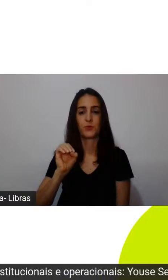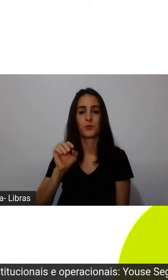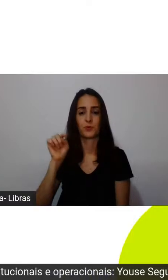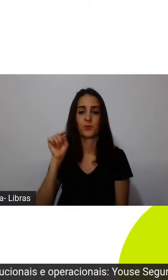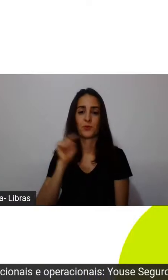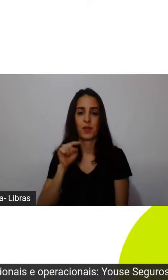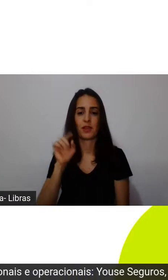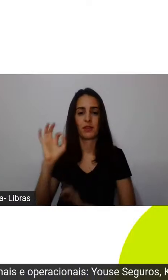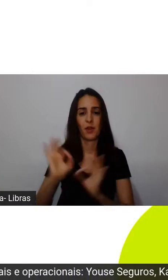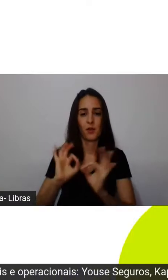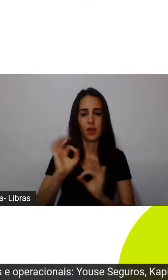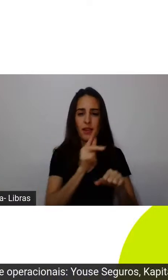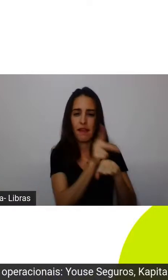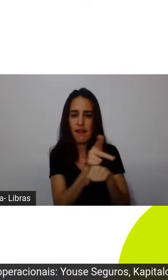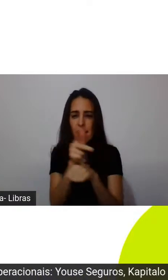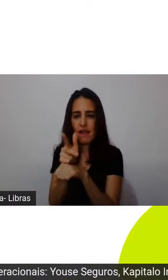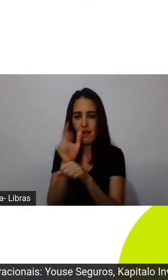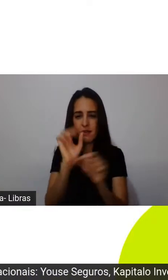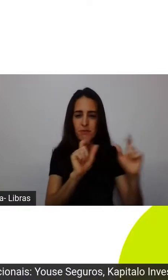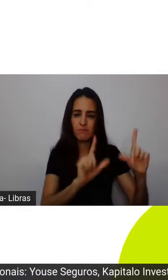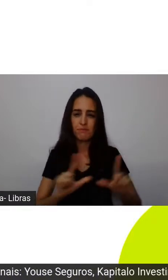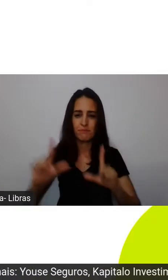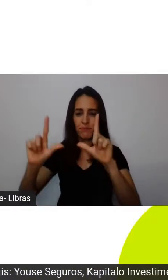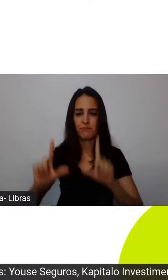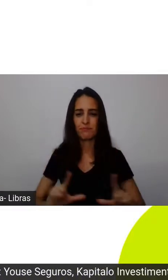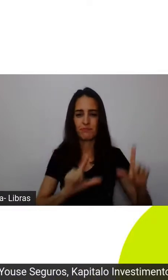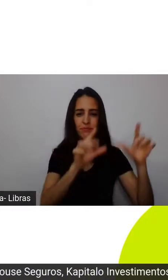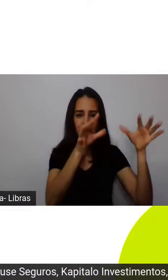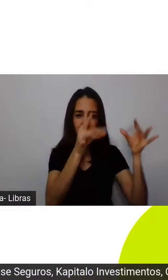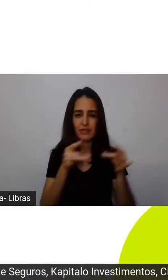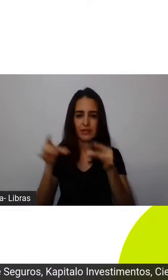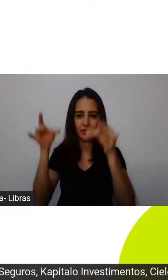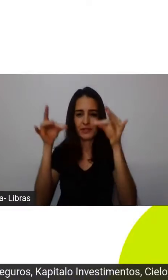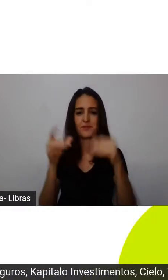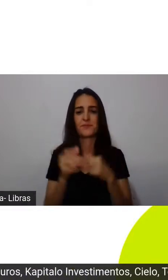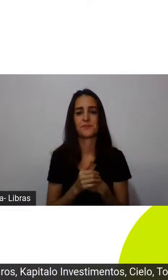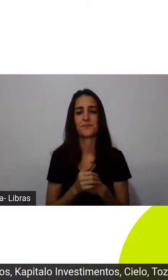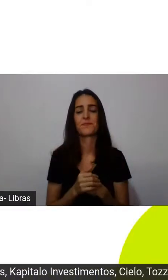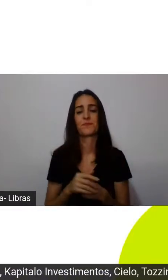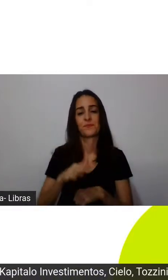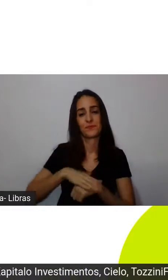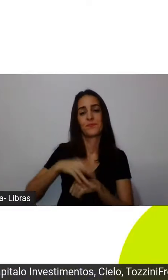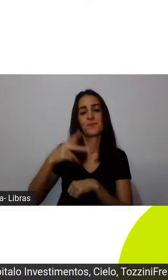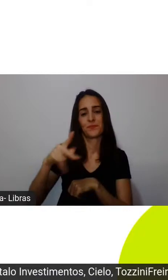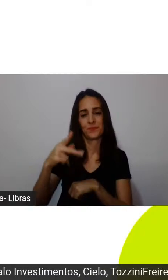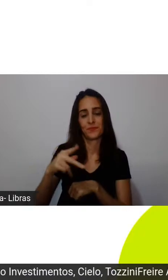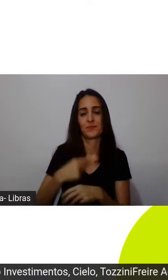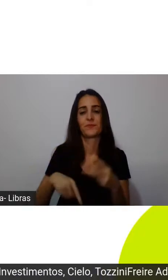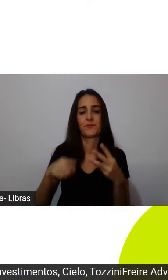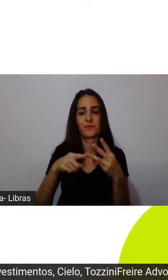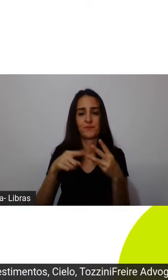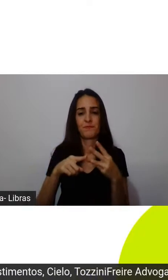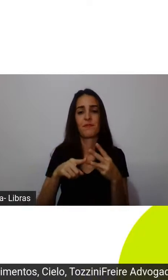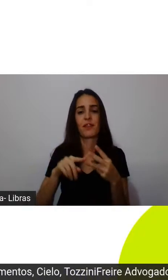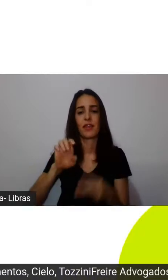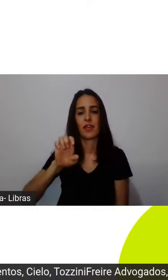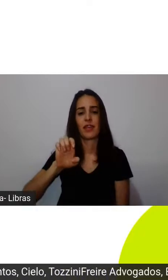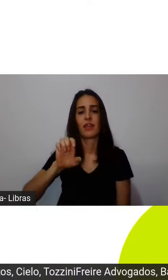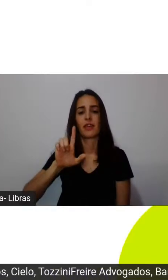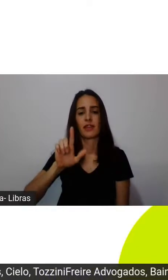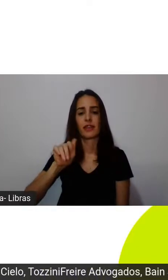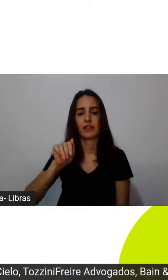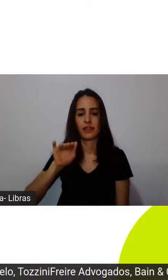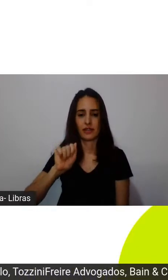mágica aí das câmeras, apresenta as telinhas, né, e a Iliane, que está aqui do meu lado,